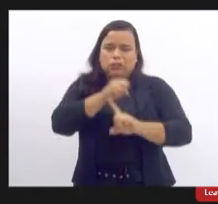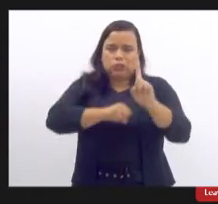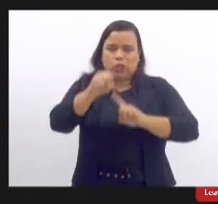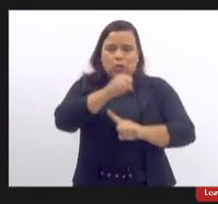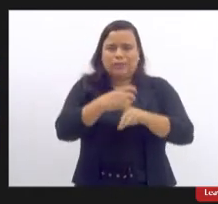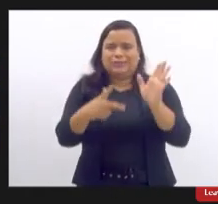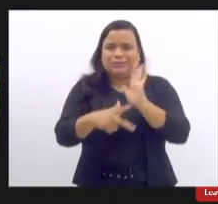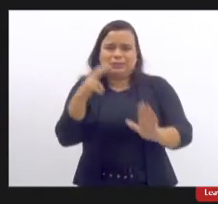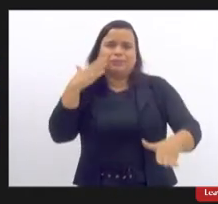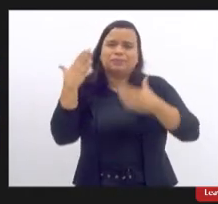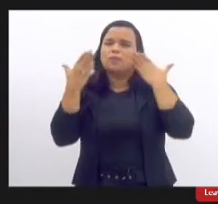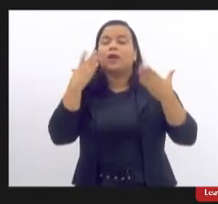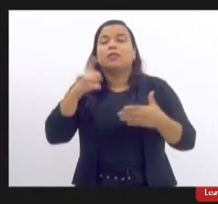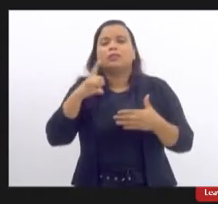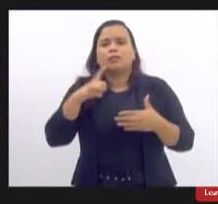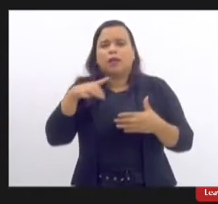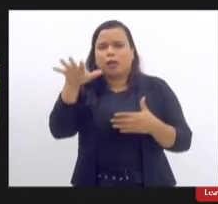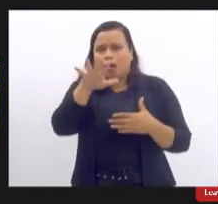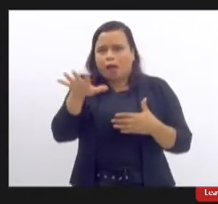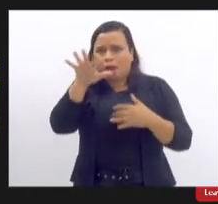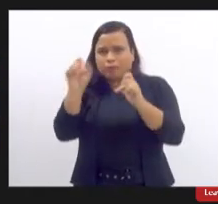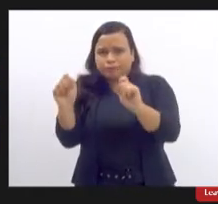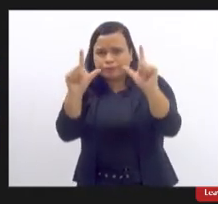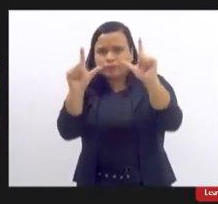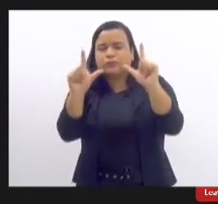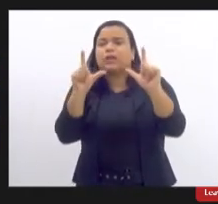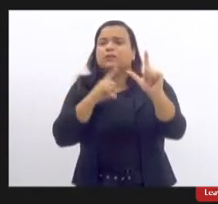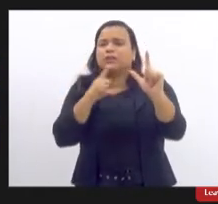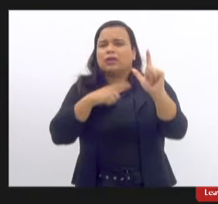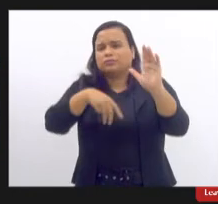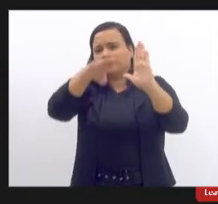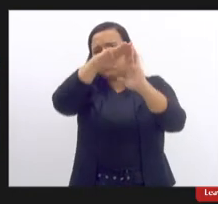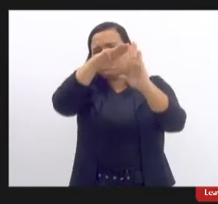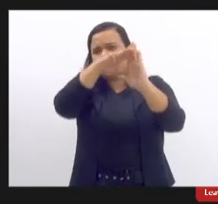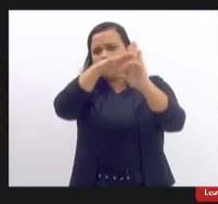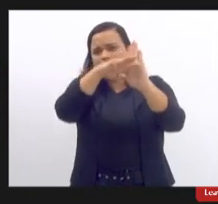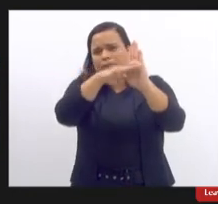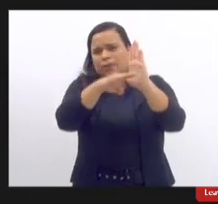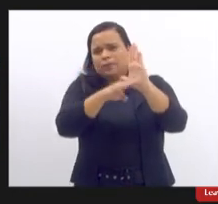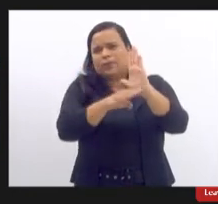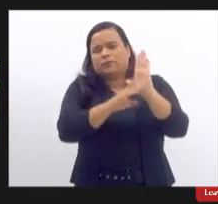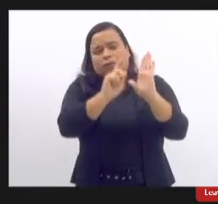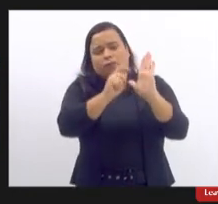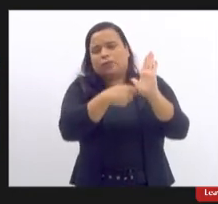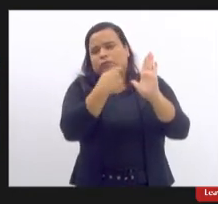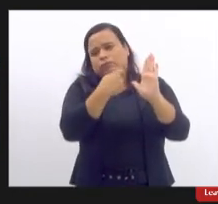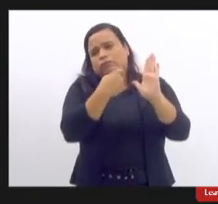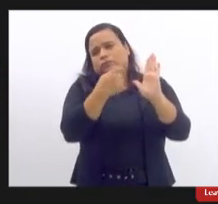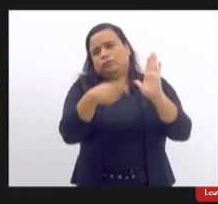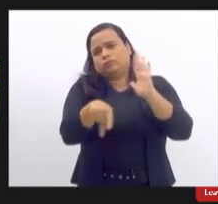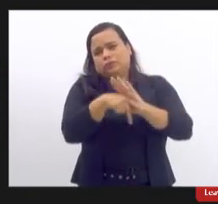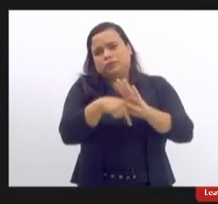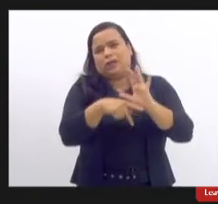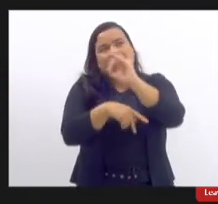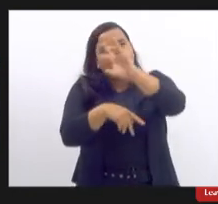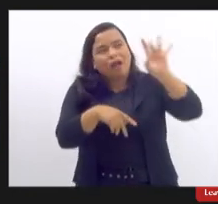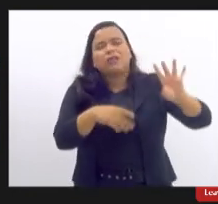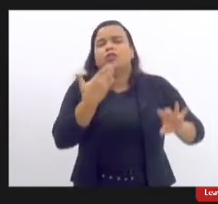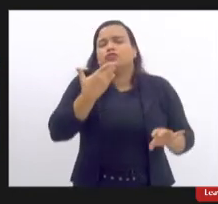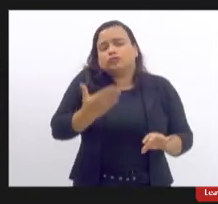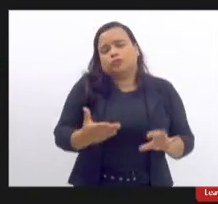setor da própria cirurgião plástica onde tem vários termos de consentimento para determinadas cirurgias